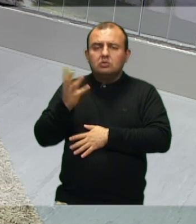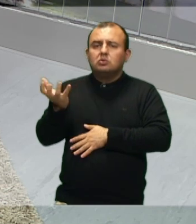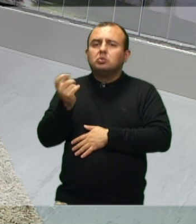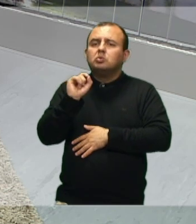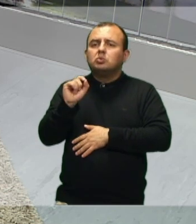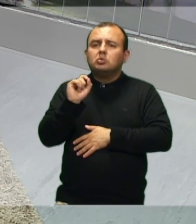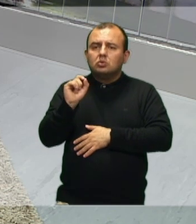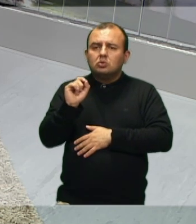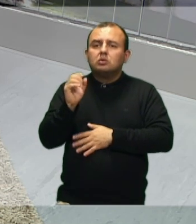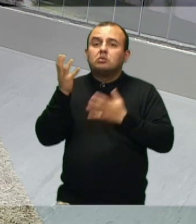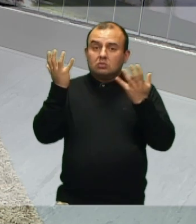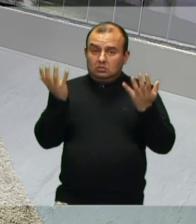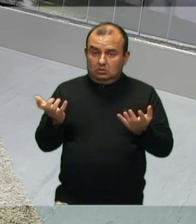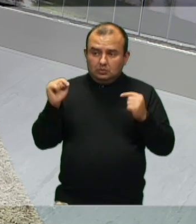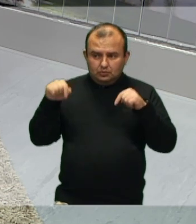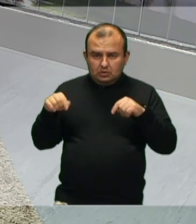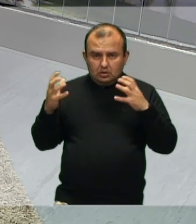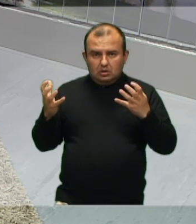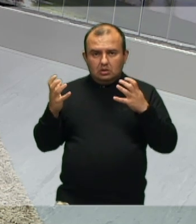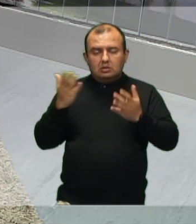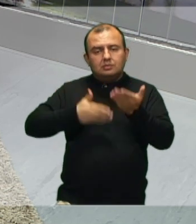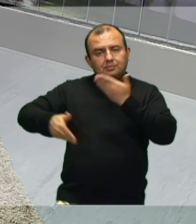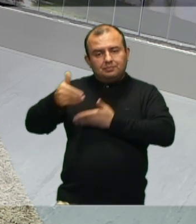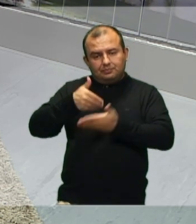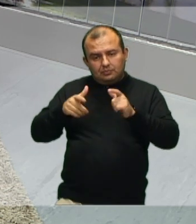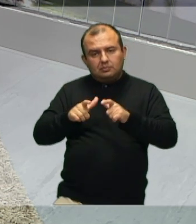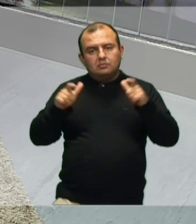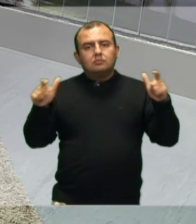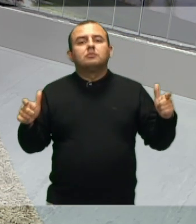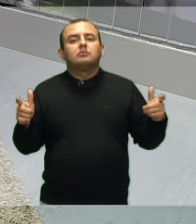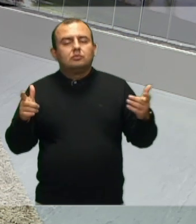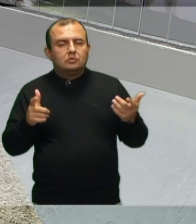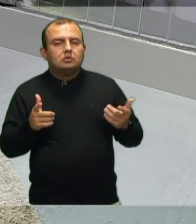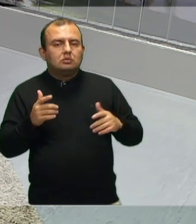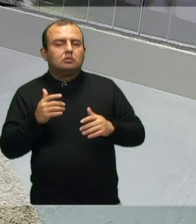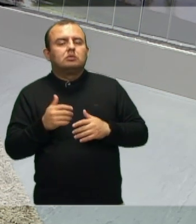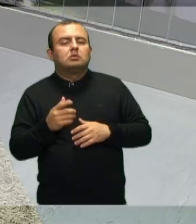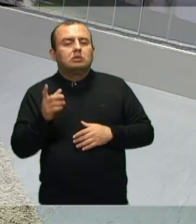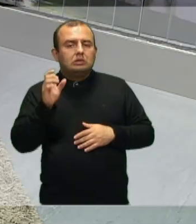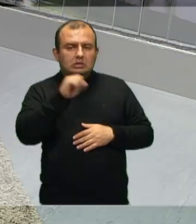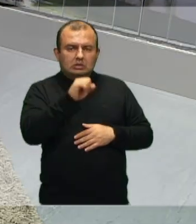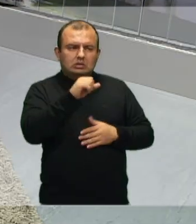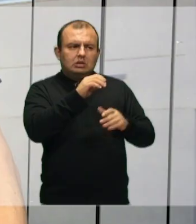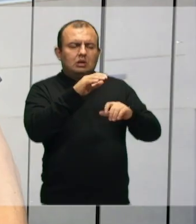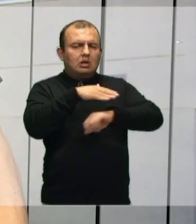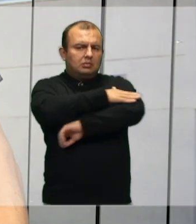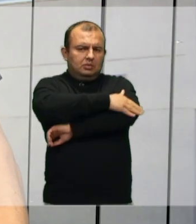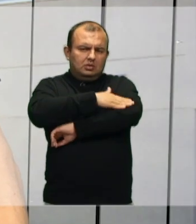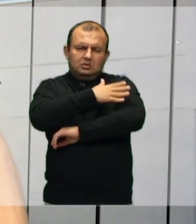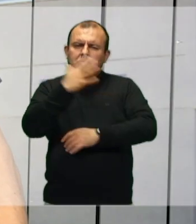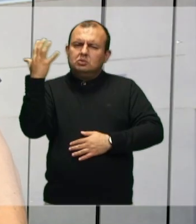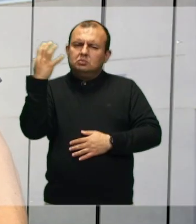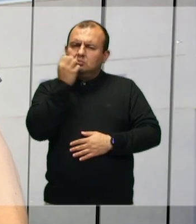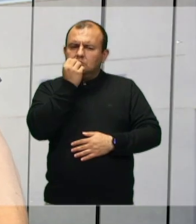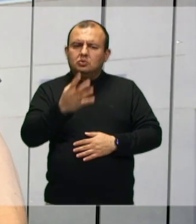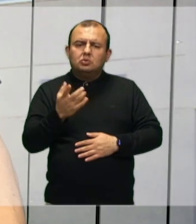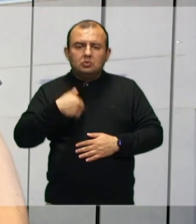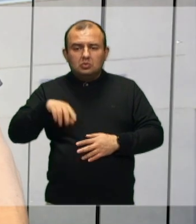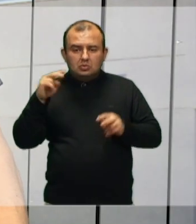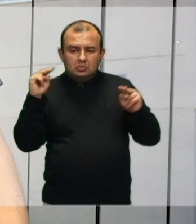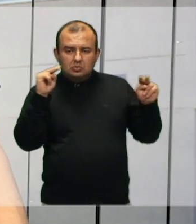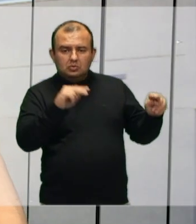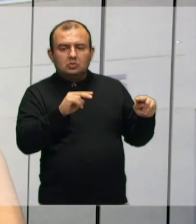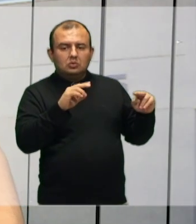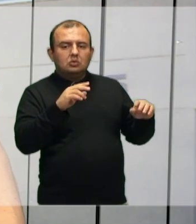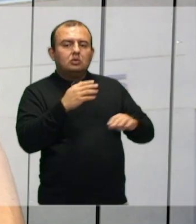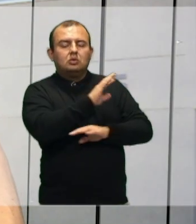que essa interação aumente. Sim, a praça realmente ficou muito boa. A gente olha para